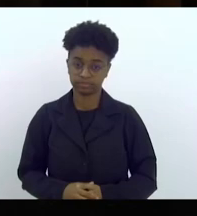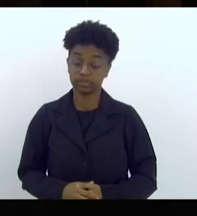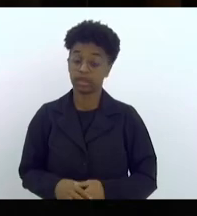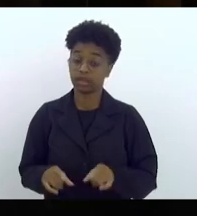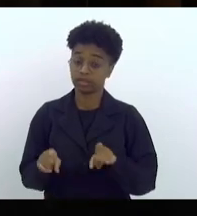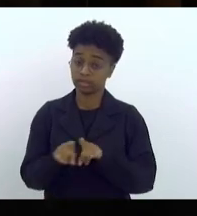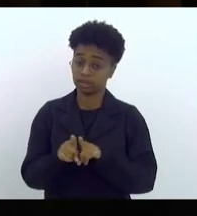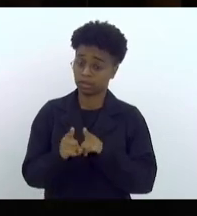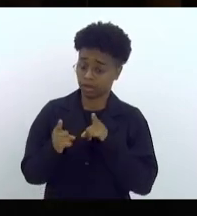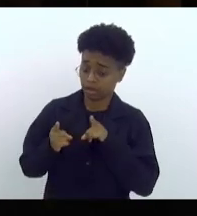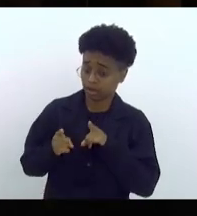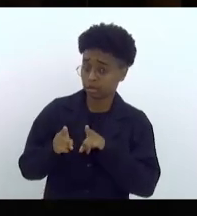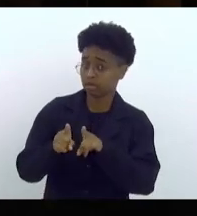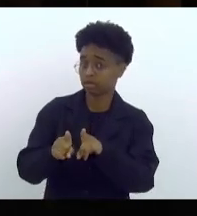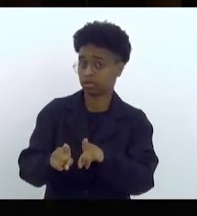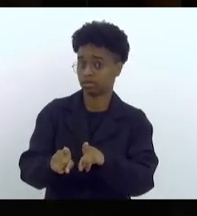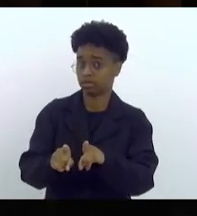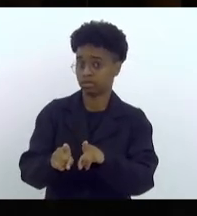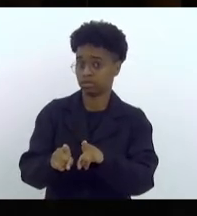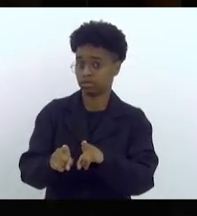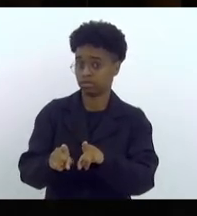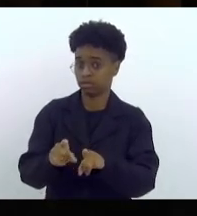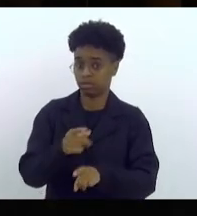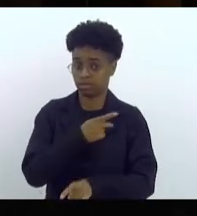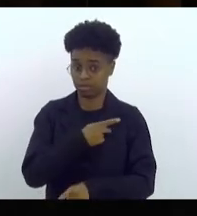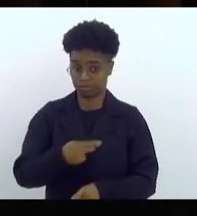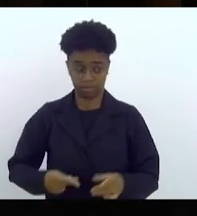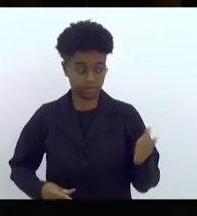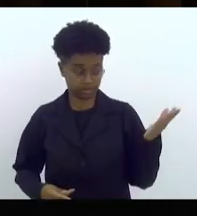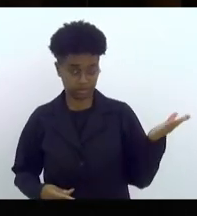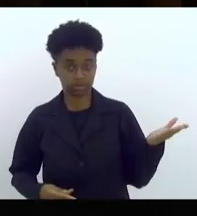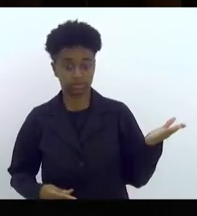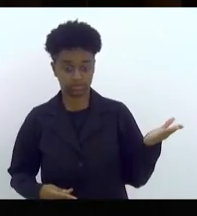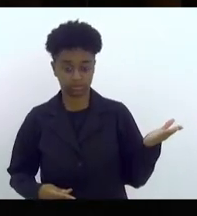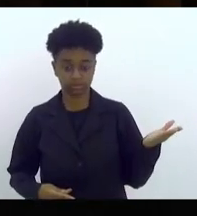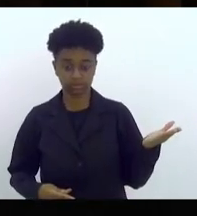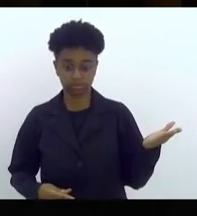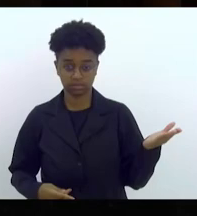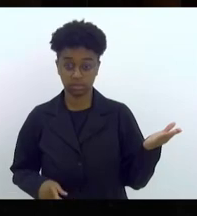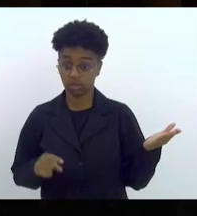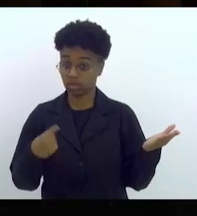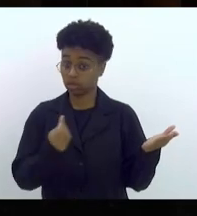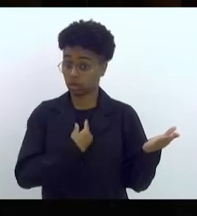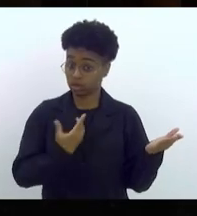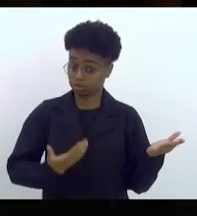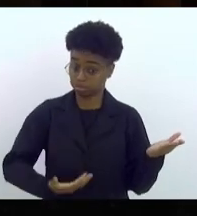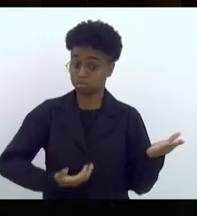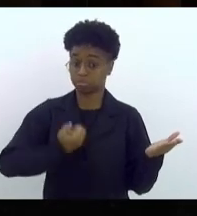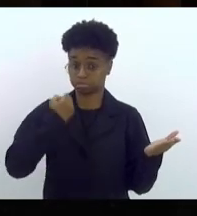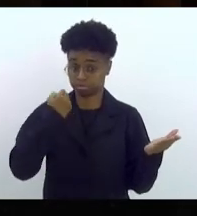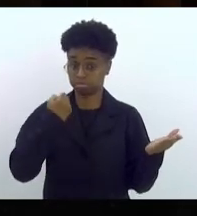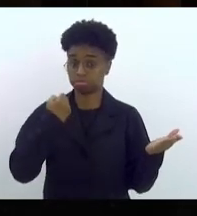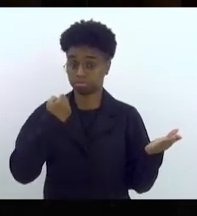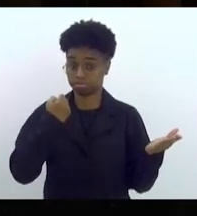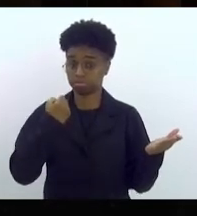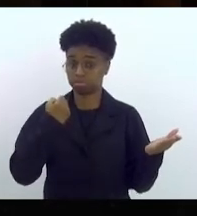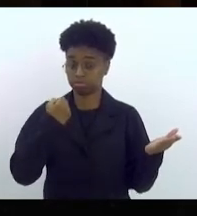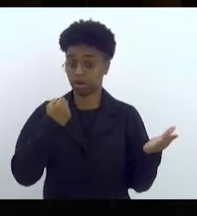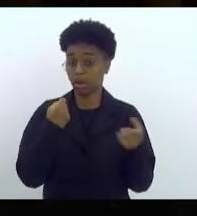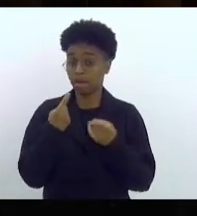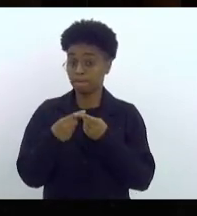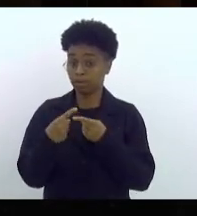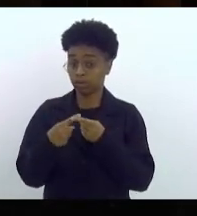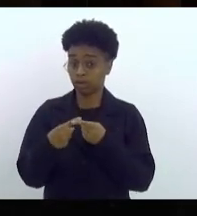Concomitantemente, senhora presidente, fomos surpreendidos que o